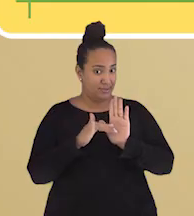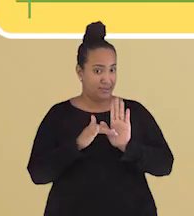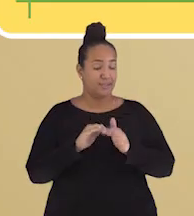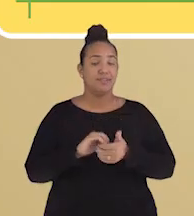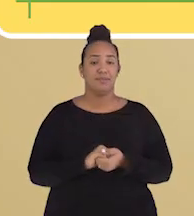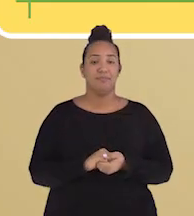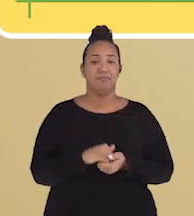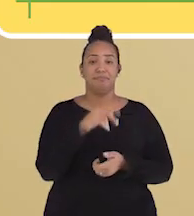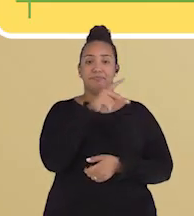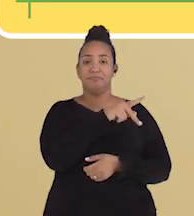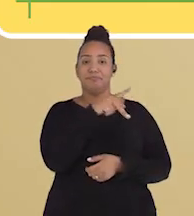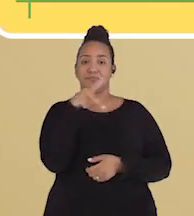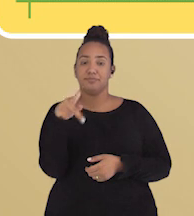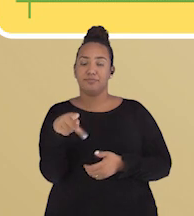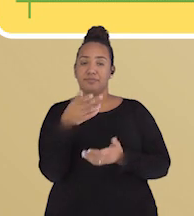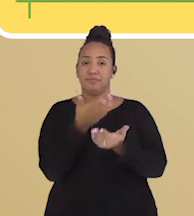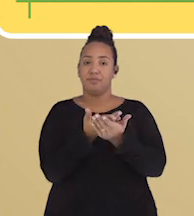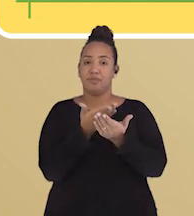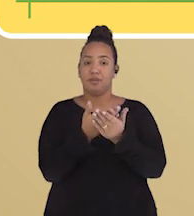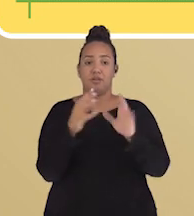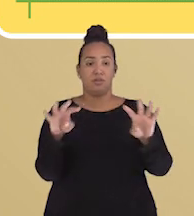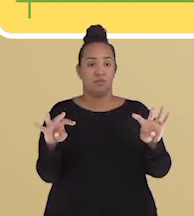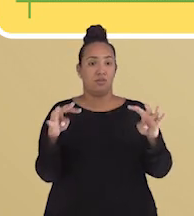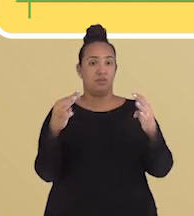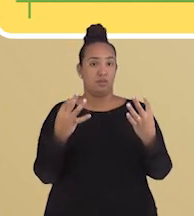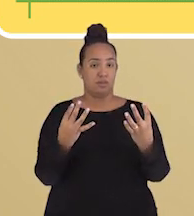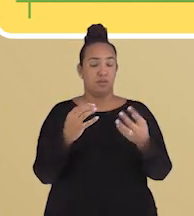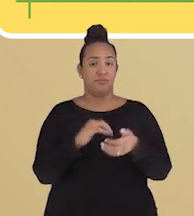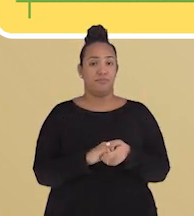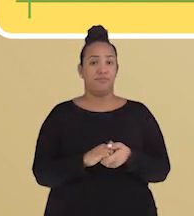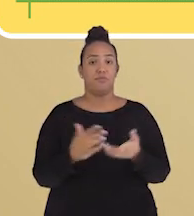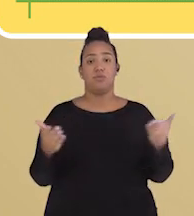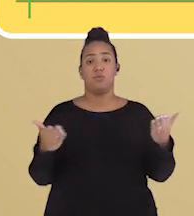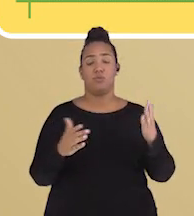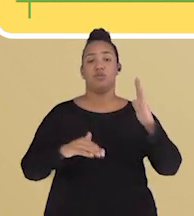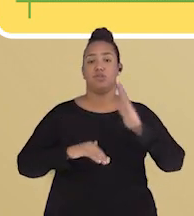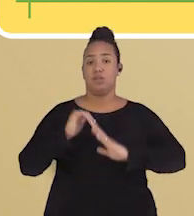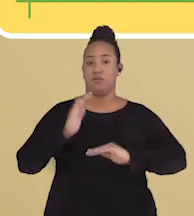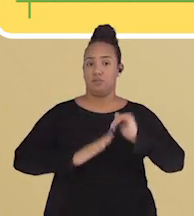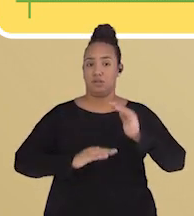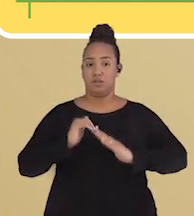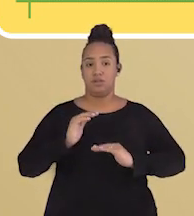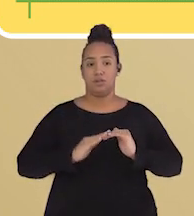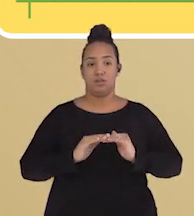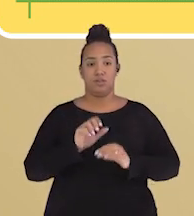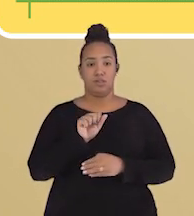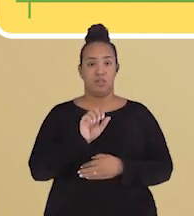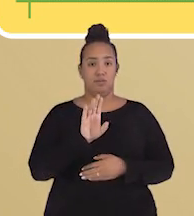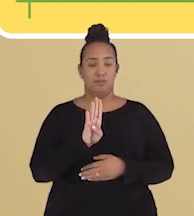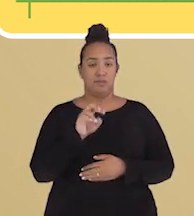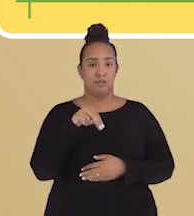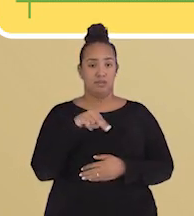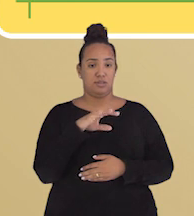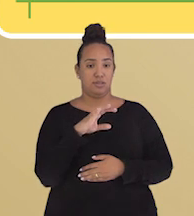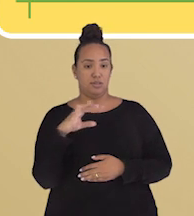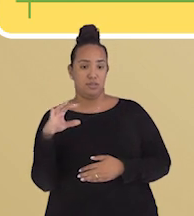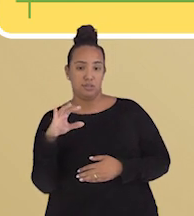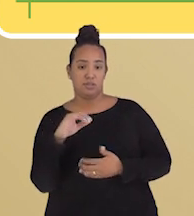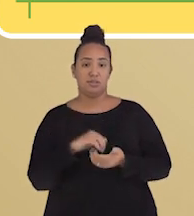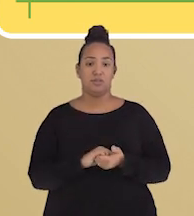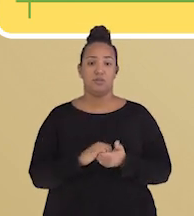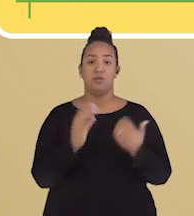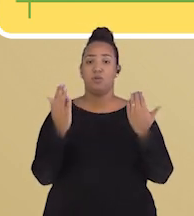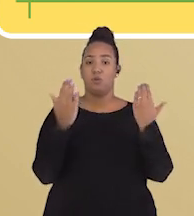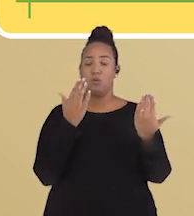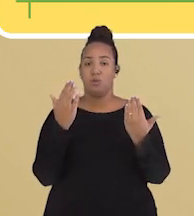Professores e professoras, a aula de hoje trabalha a habilidade da BNCC que busca comparar diferentes